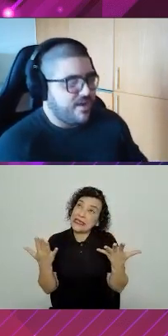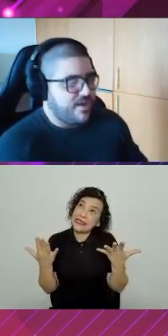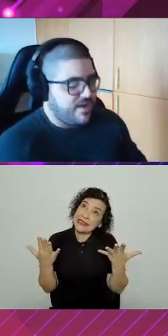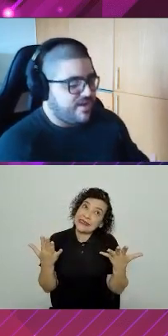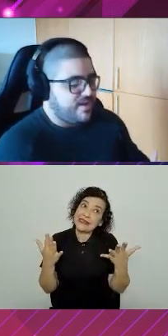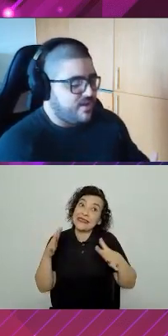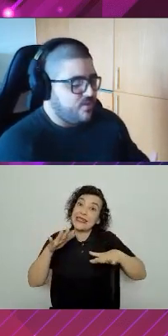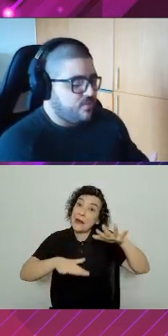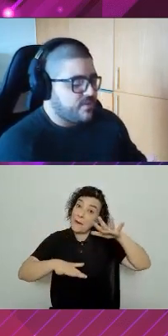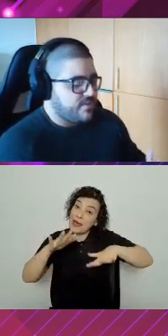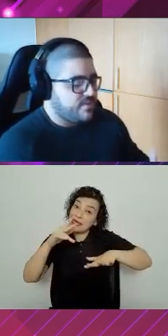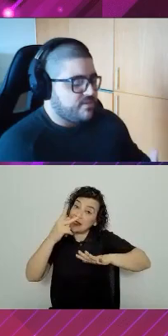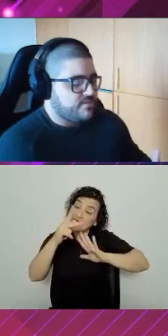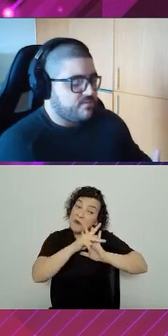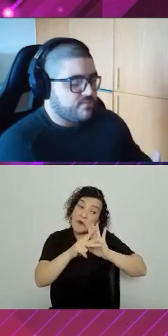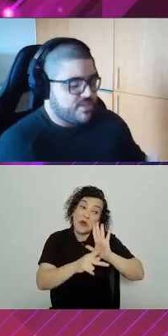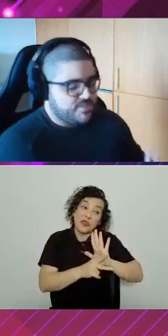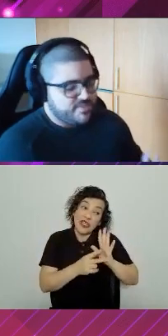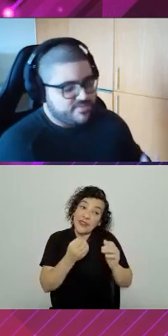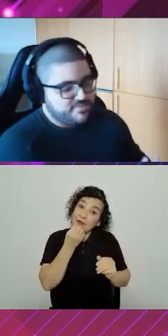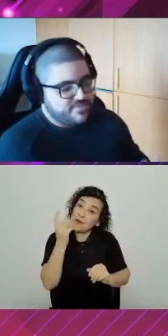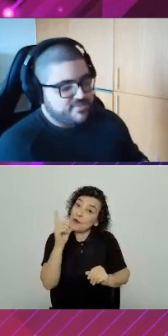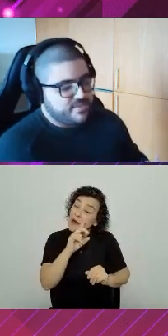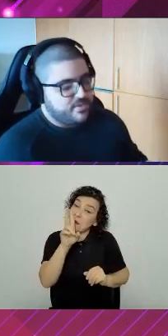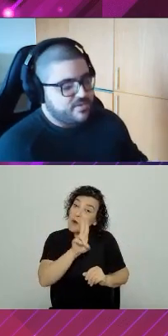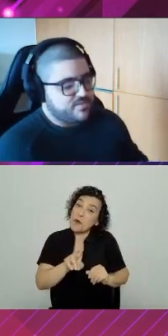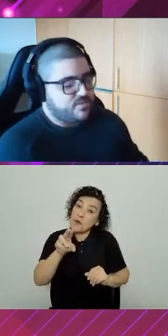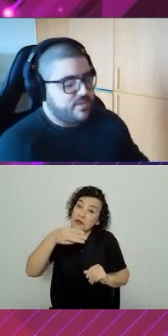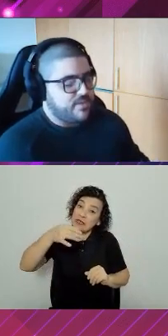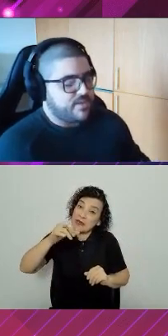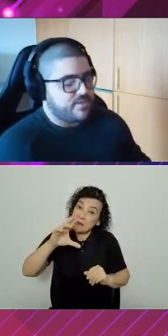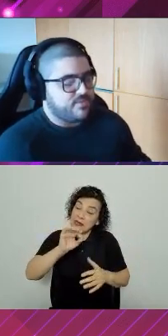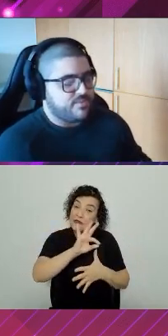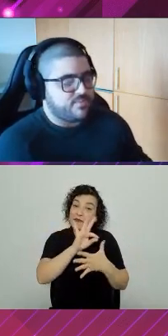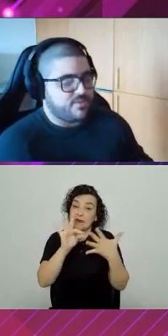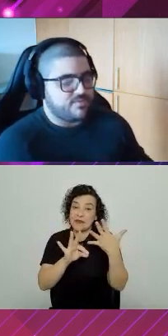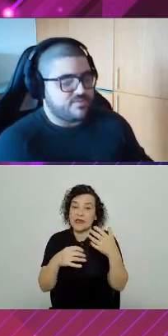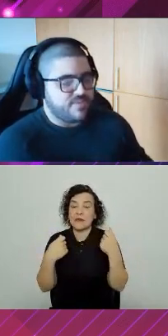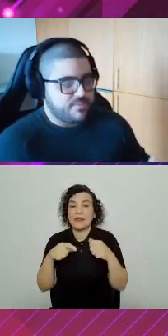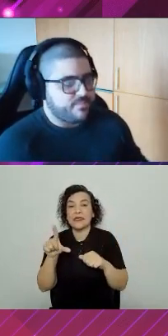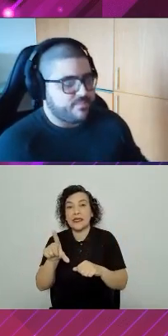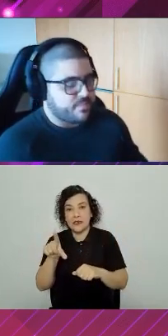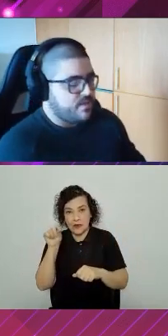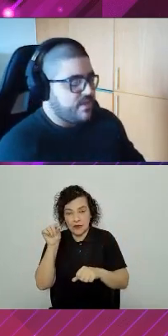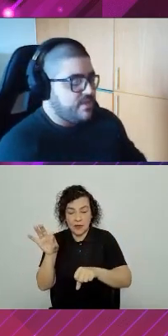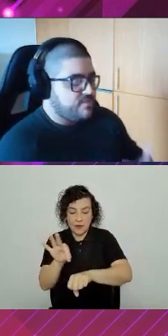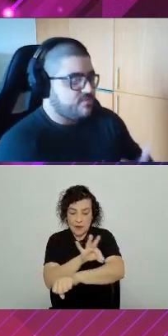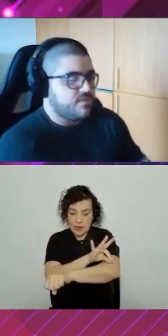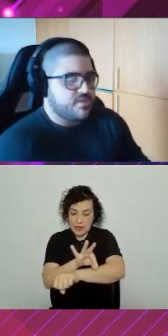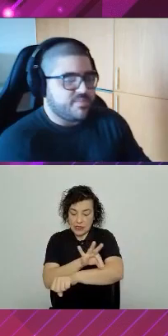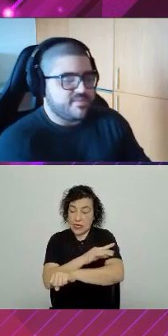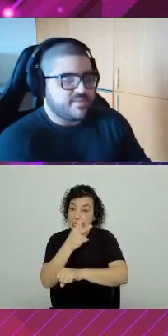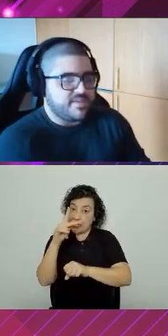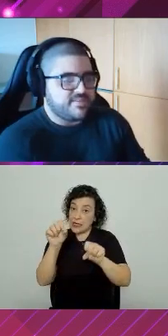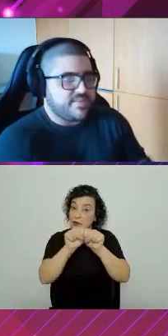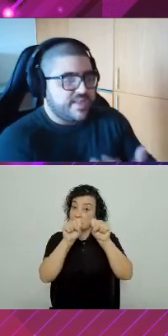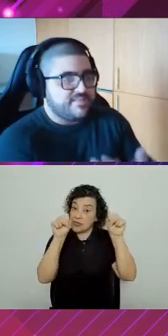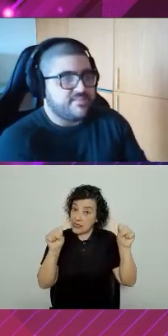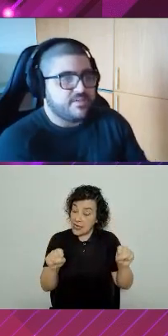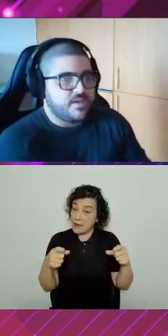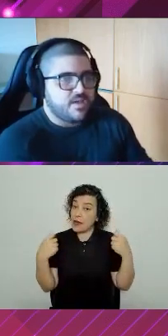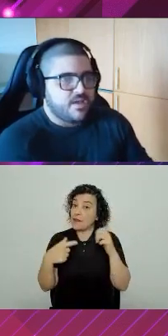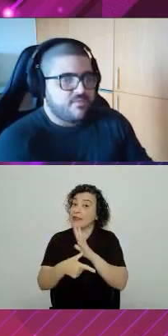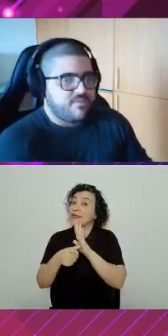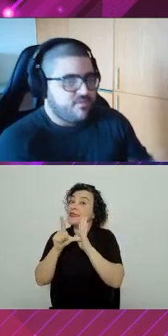Então, o que a gente precisa fazer na hora de escolher uma arquitetura para o nosso sistema? É isso. A gente precisa ter essa